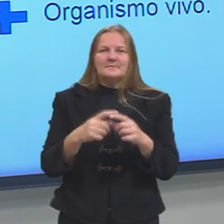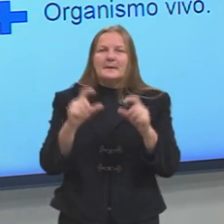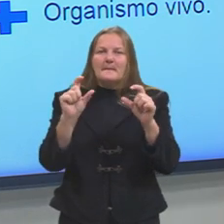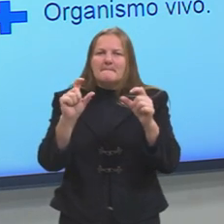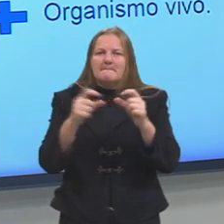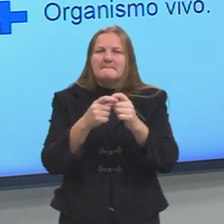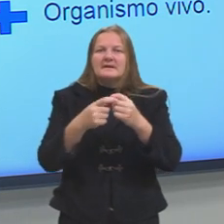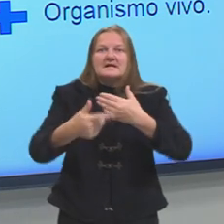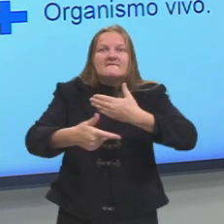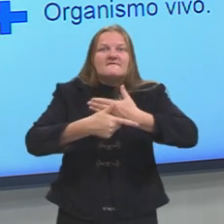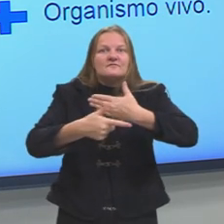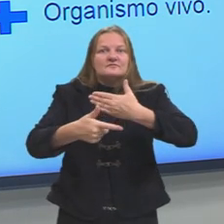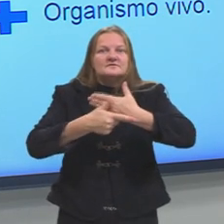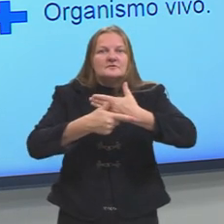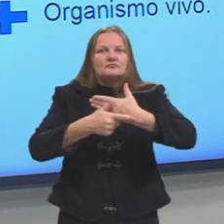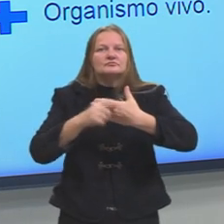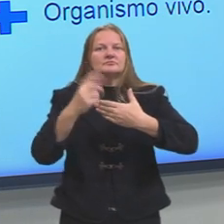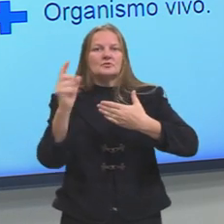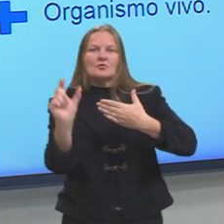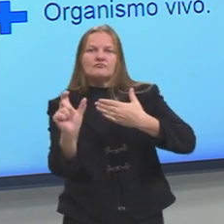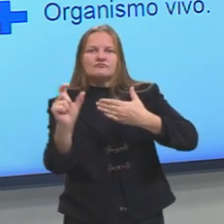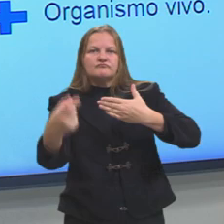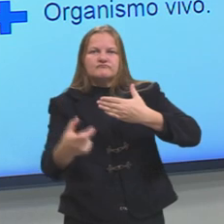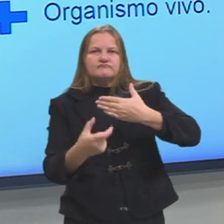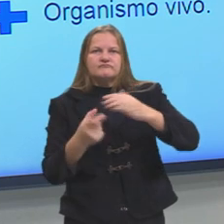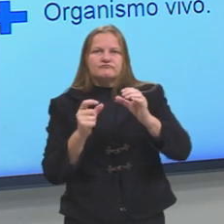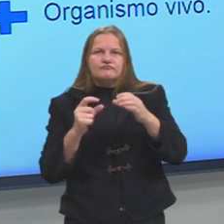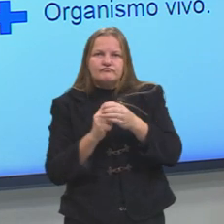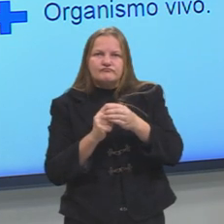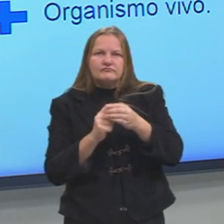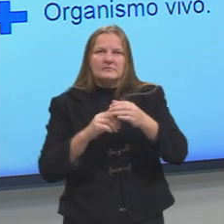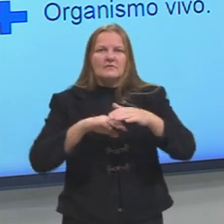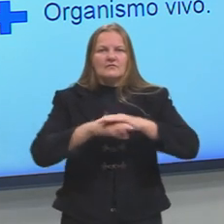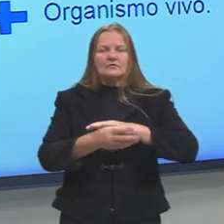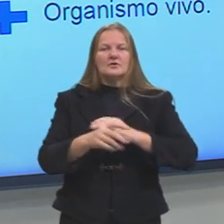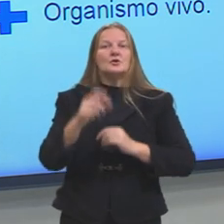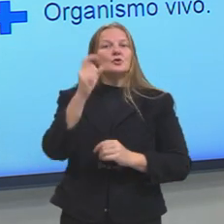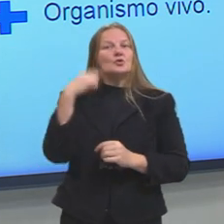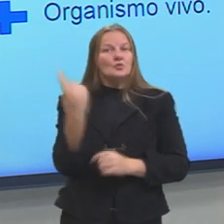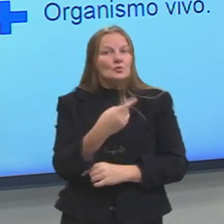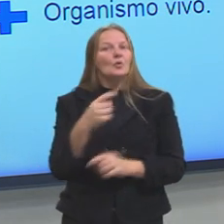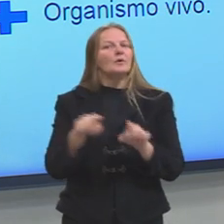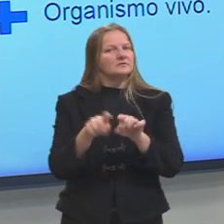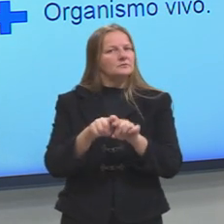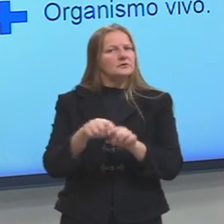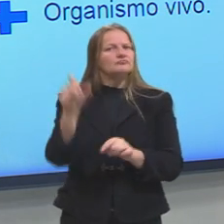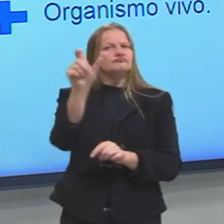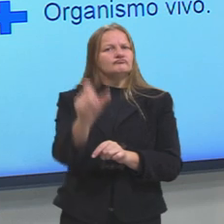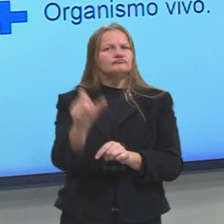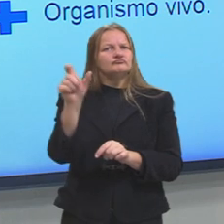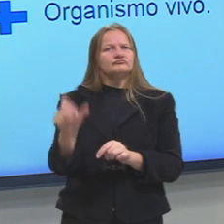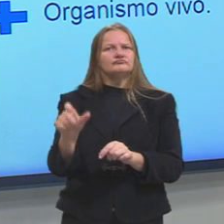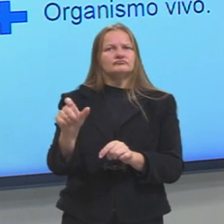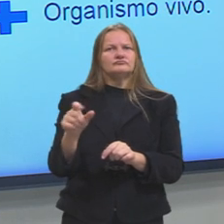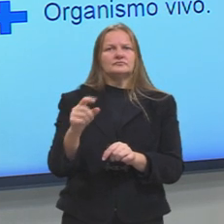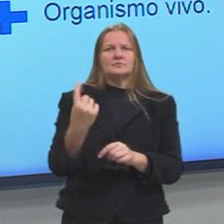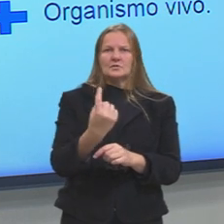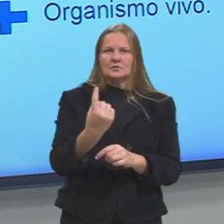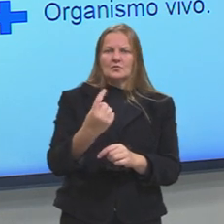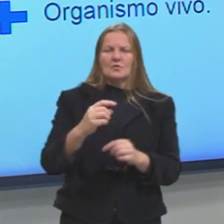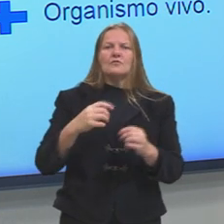está determinada. E assim somos nós na sociedade. A nossa função já está determinada. E aí, quando o indivíduo